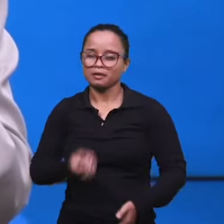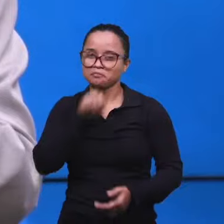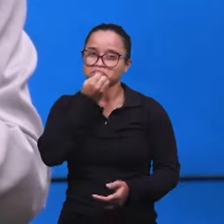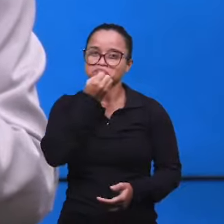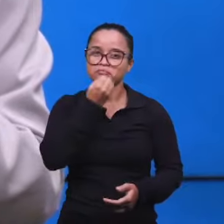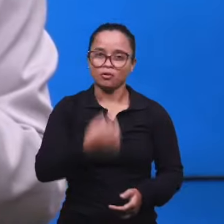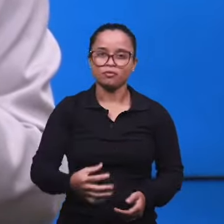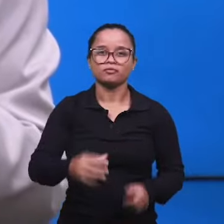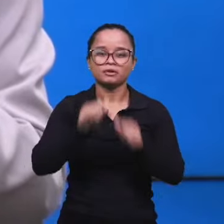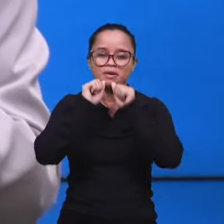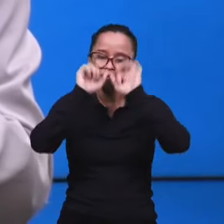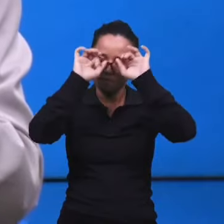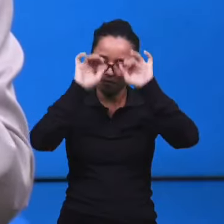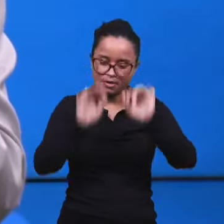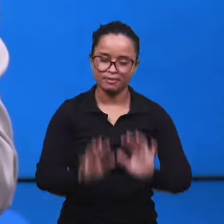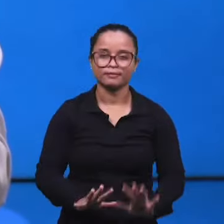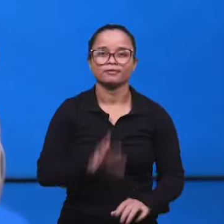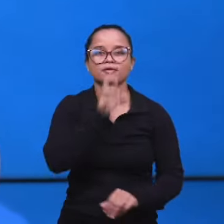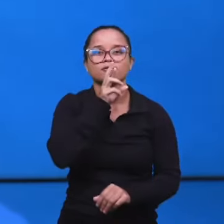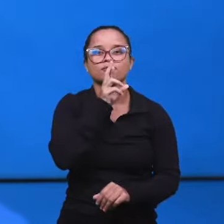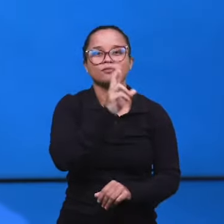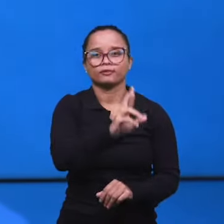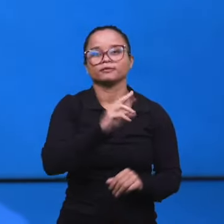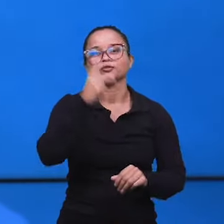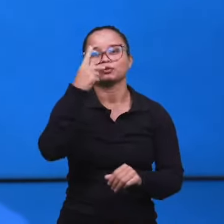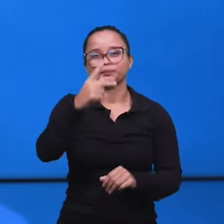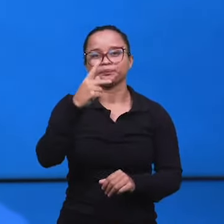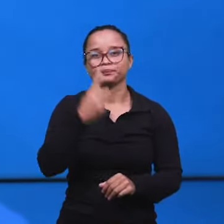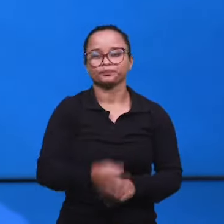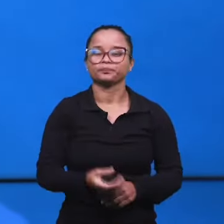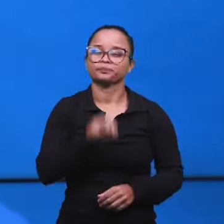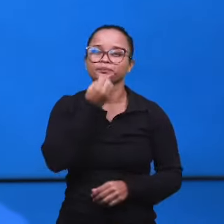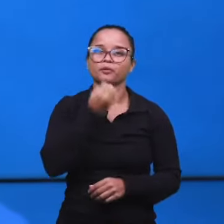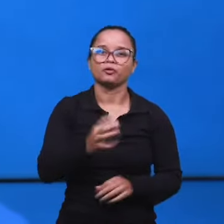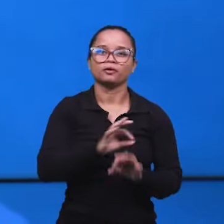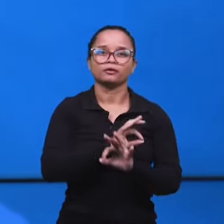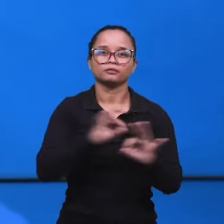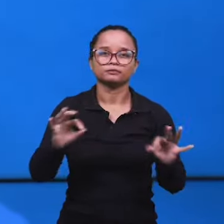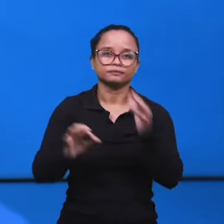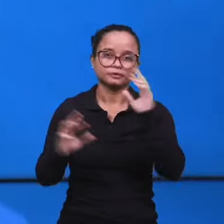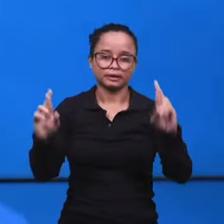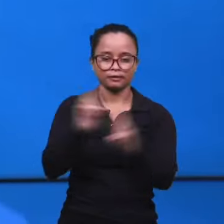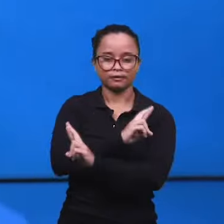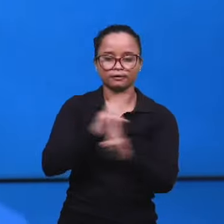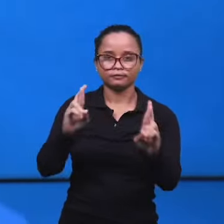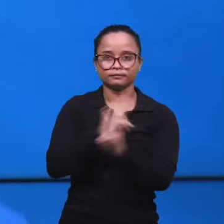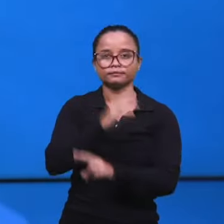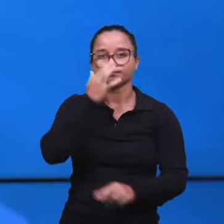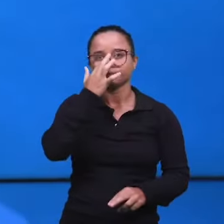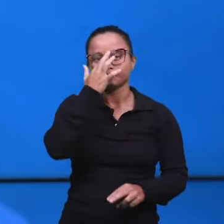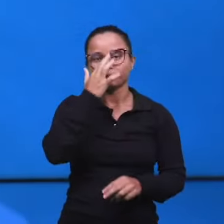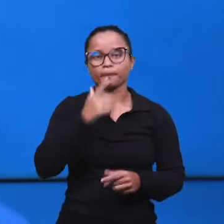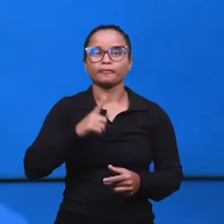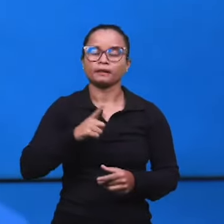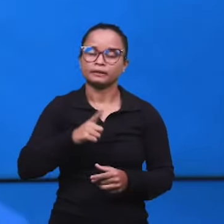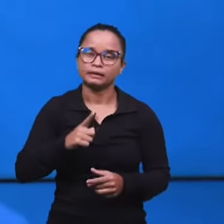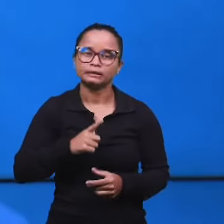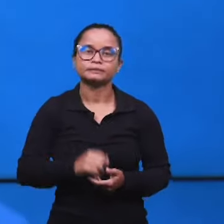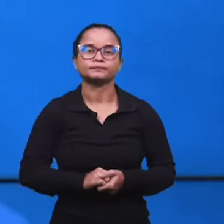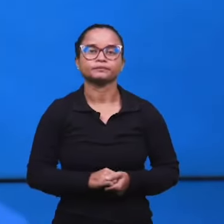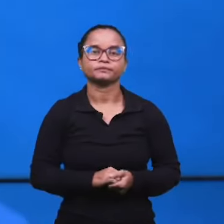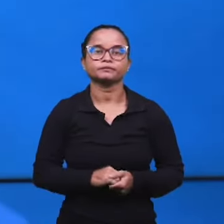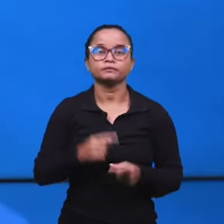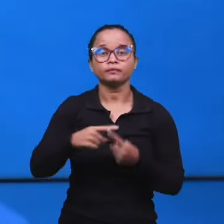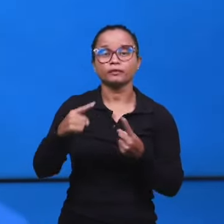bênção, essa colocação sua muito bem feita na resposta à pergunta desta correlação existente